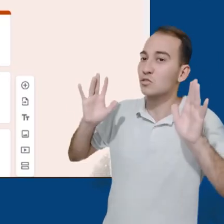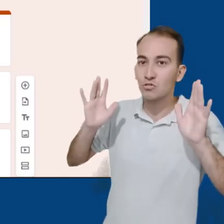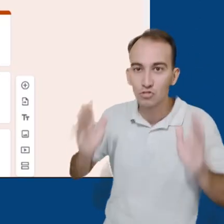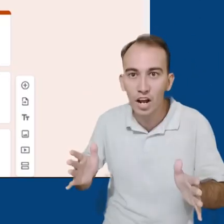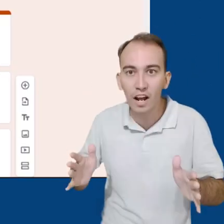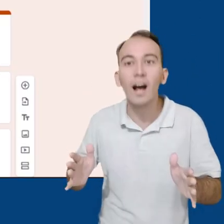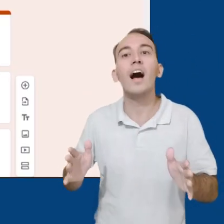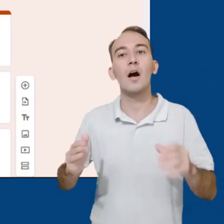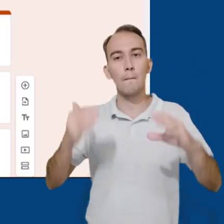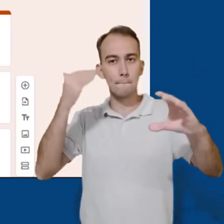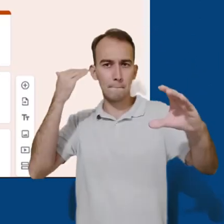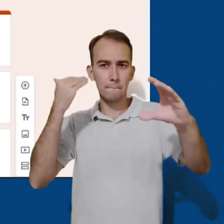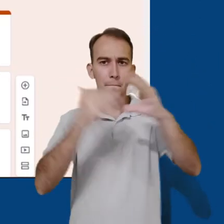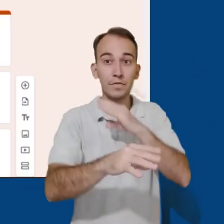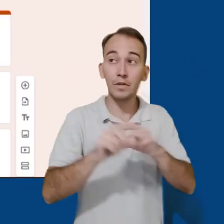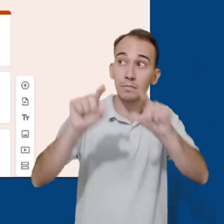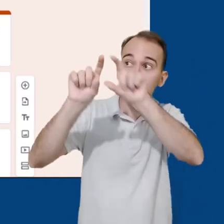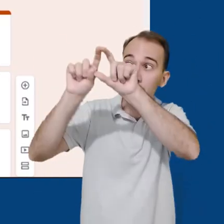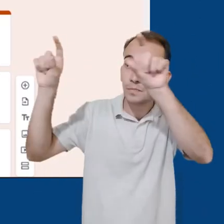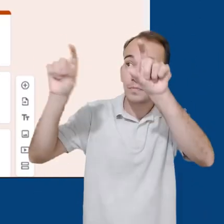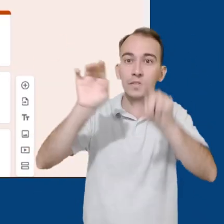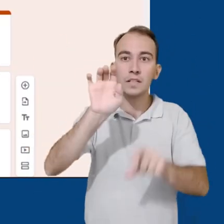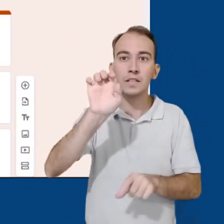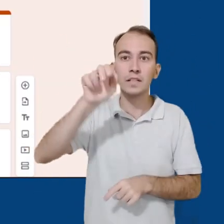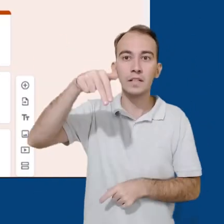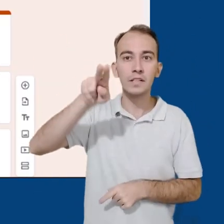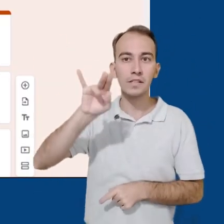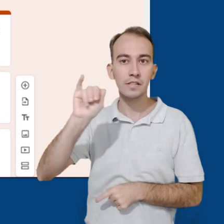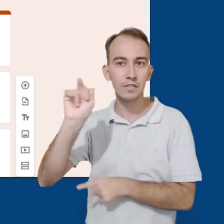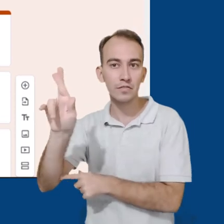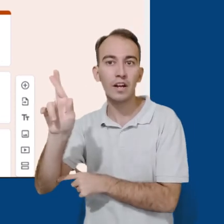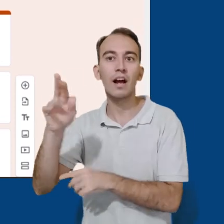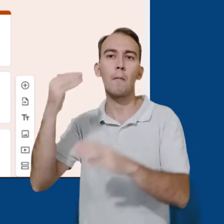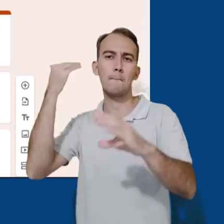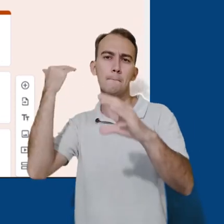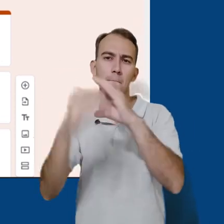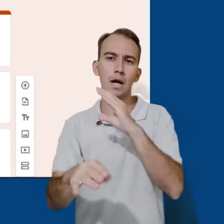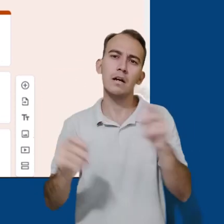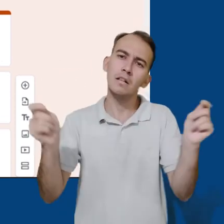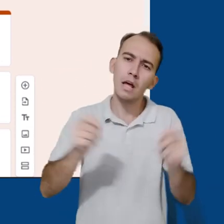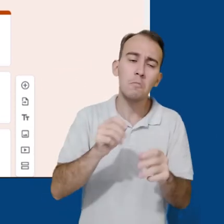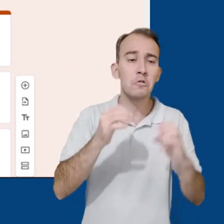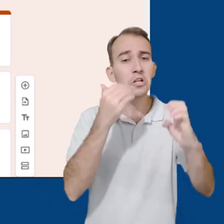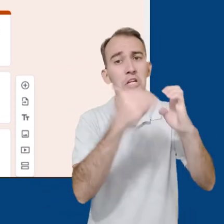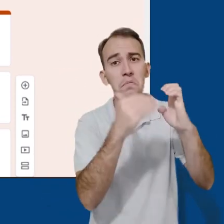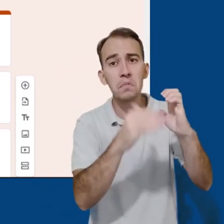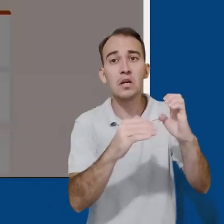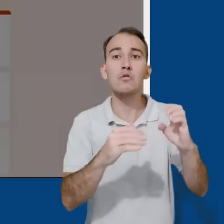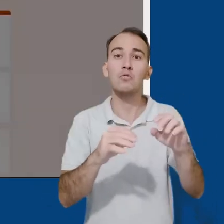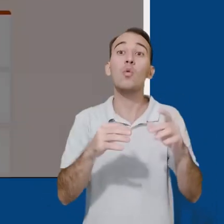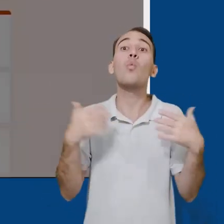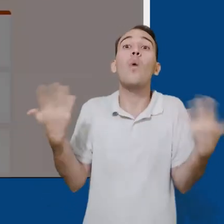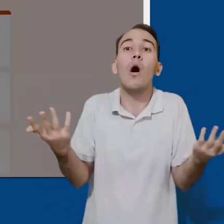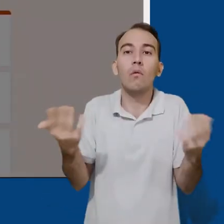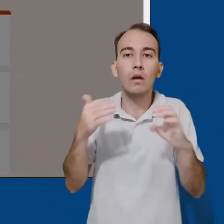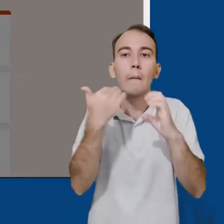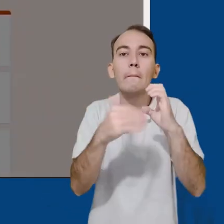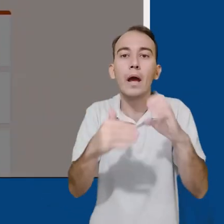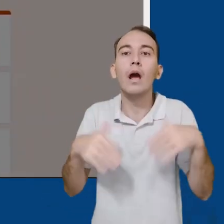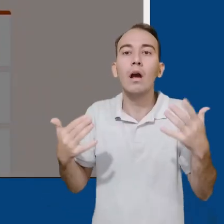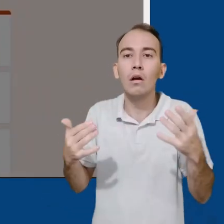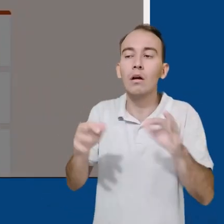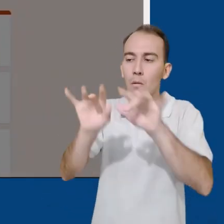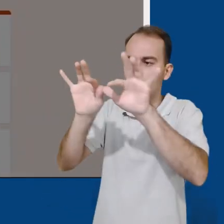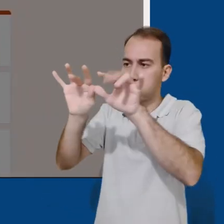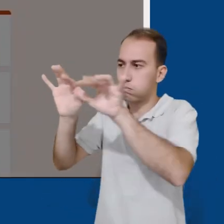Após configuradas essas questões, podemos enviar o formulário. No canto superior direito, clicamos no botão Enviar e escolhemos se esse